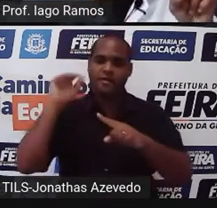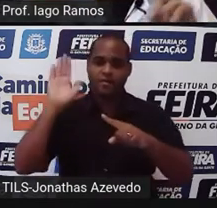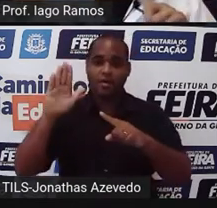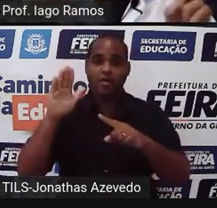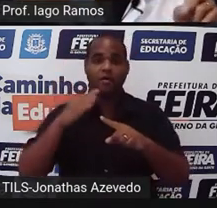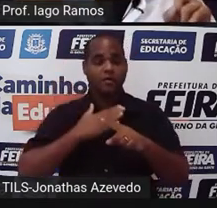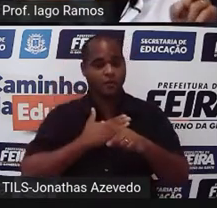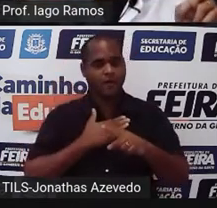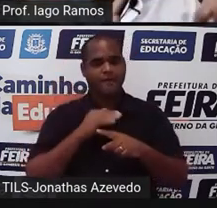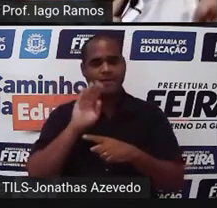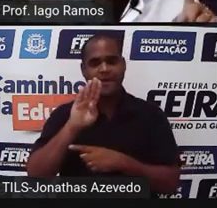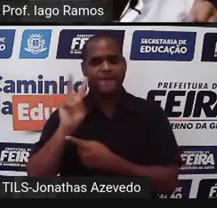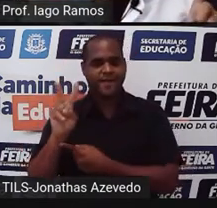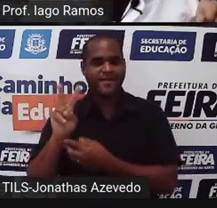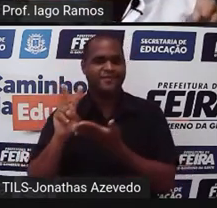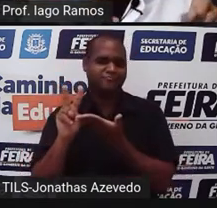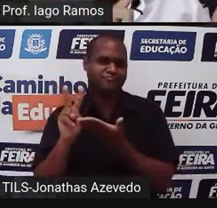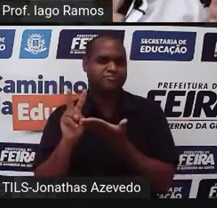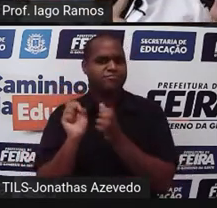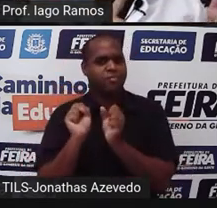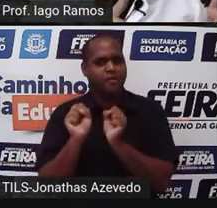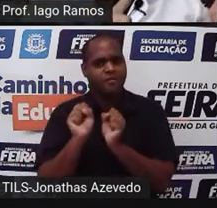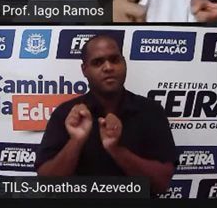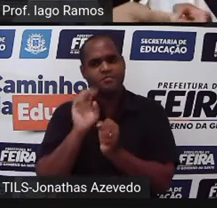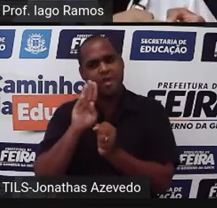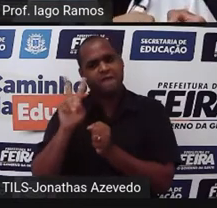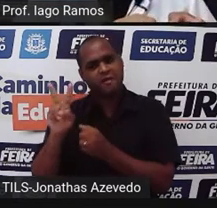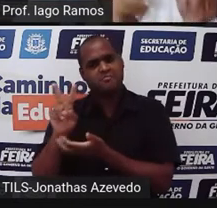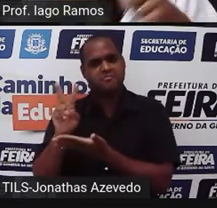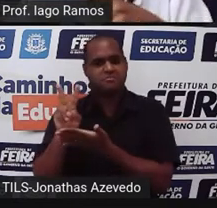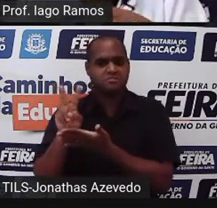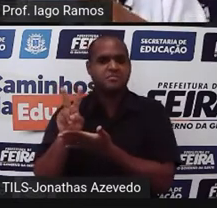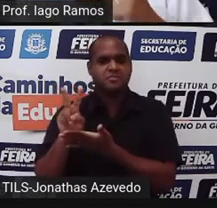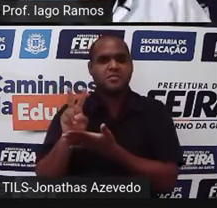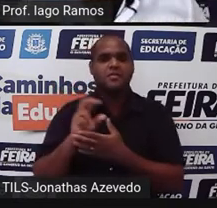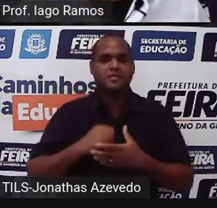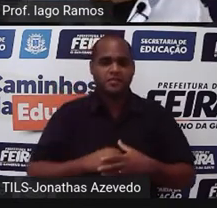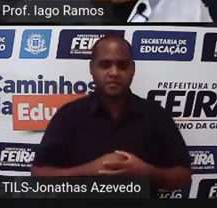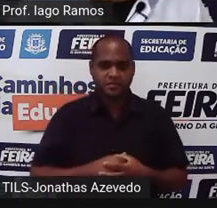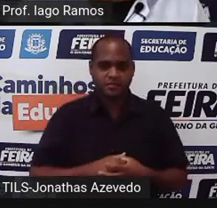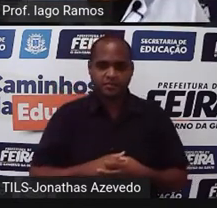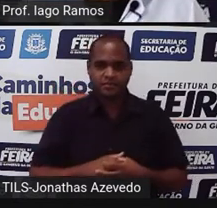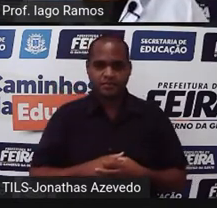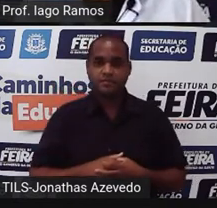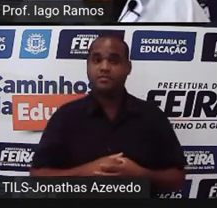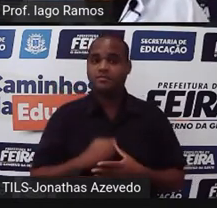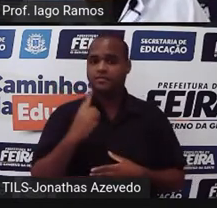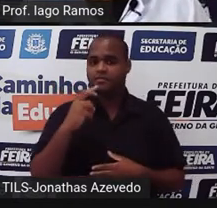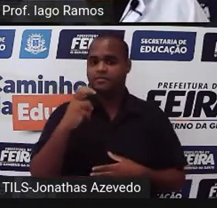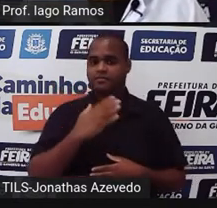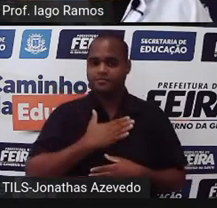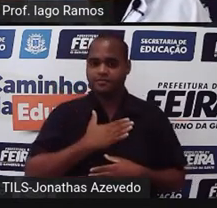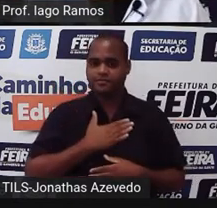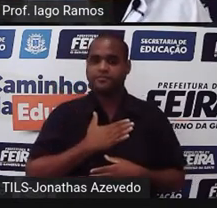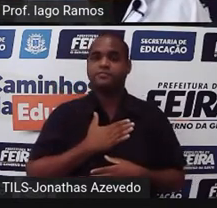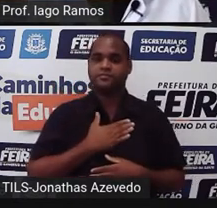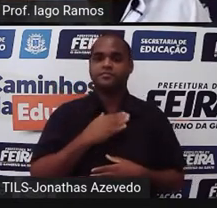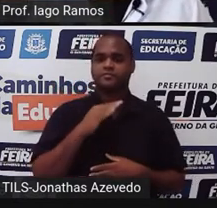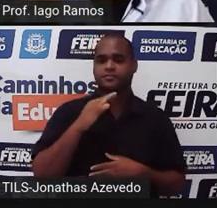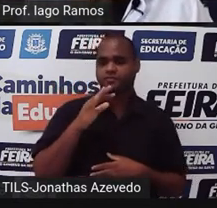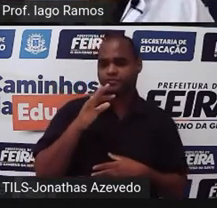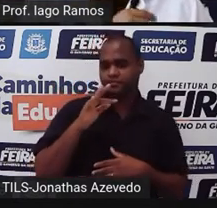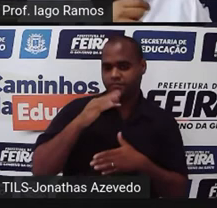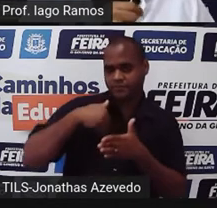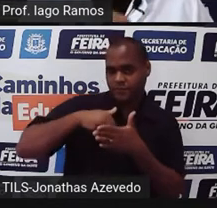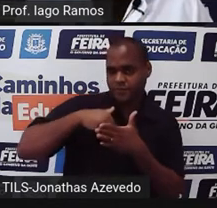aparecia um BV, possivelmente, ó, a quantidade que gostam de basquete e vôlei, 15 gostam de futebol e vôlei,